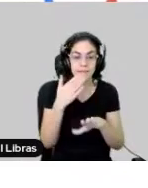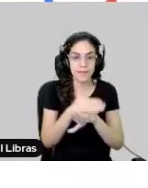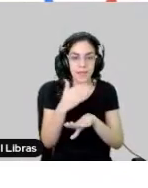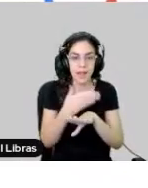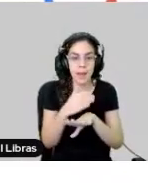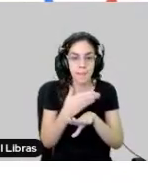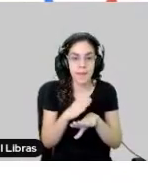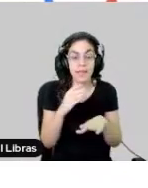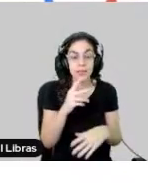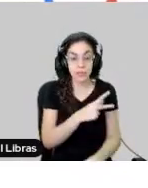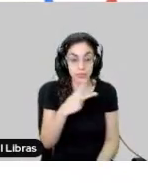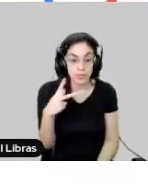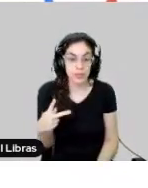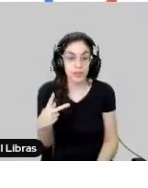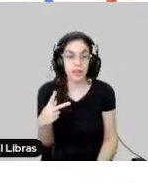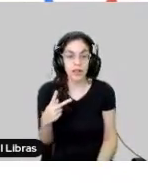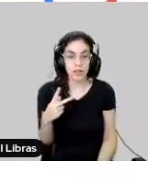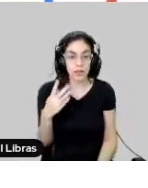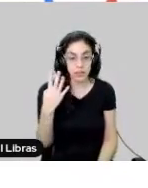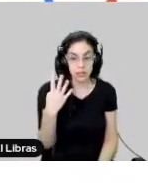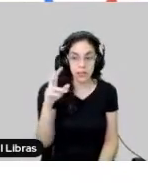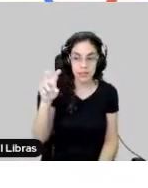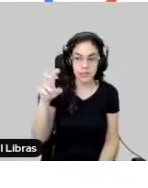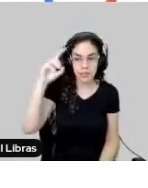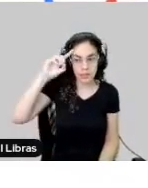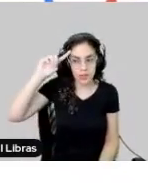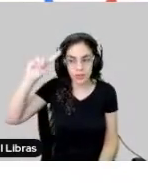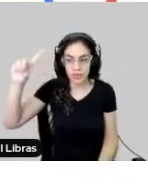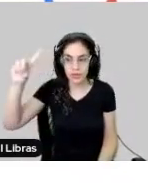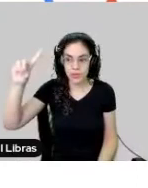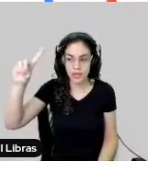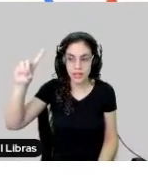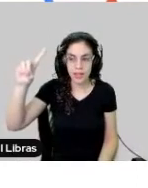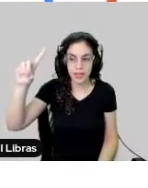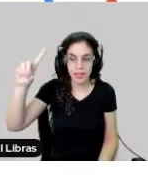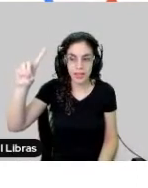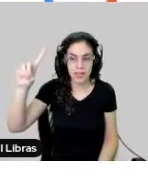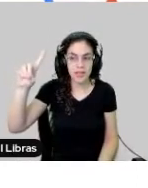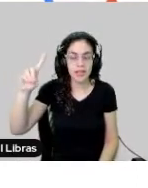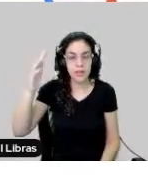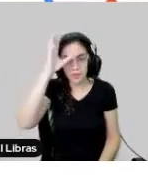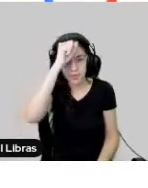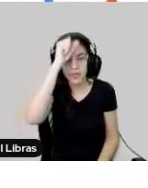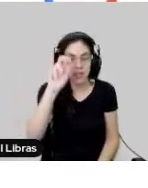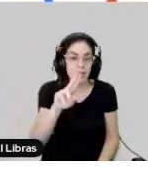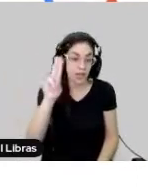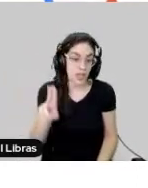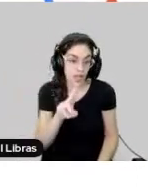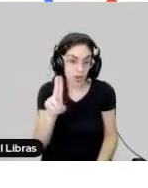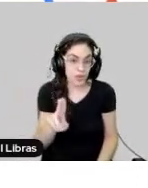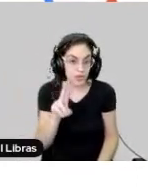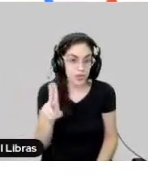fevereiro com os professores, né? Foram quatro, cinco dias de treinamento, para os professores aprenderem a usar a plataforma para conseguirem utilizar